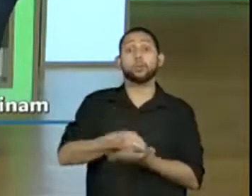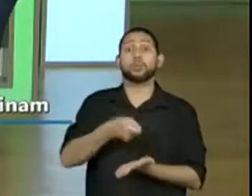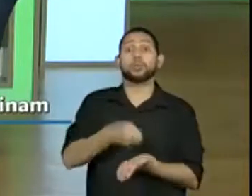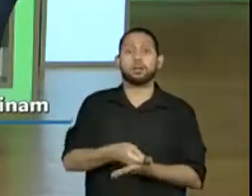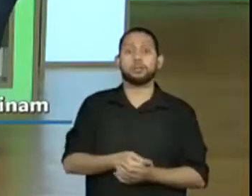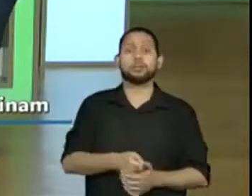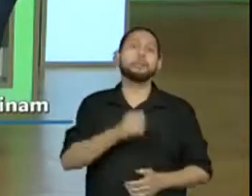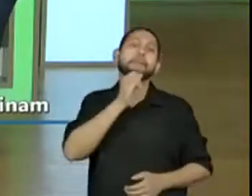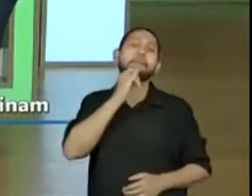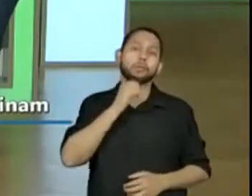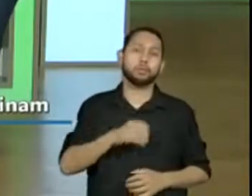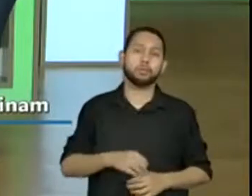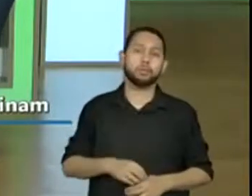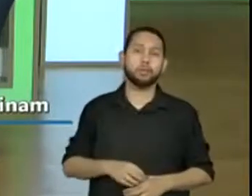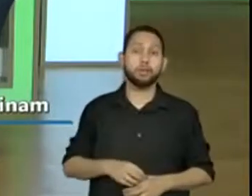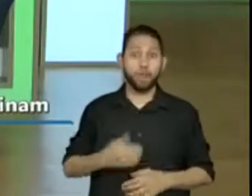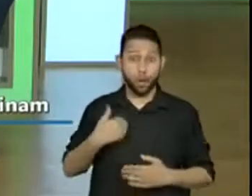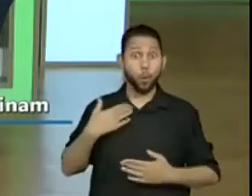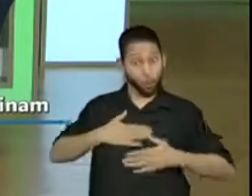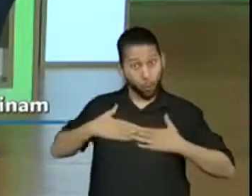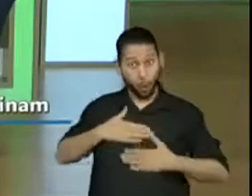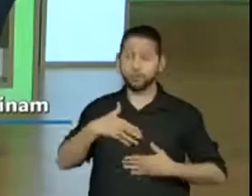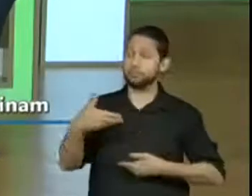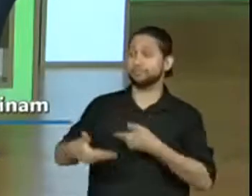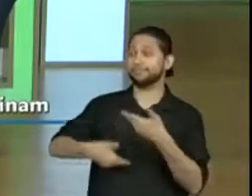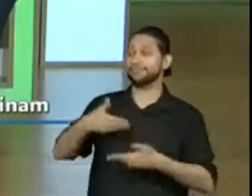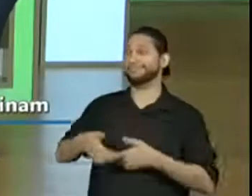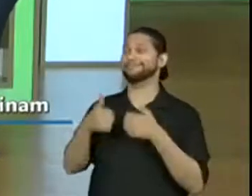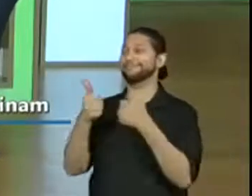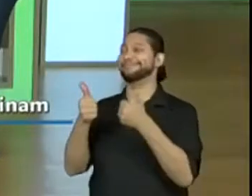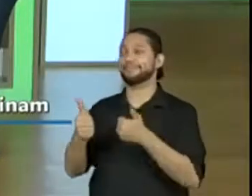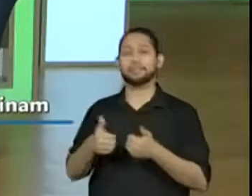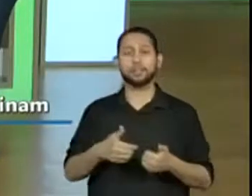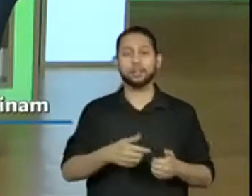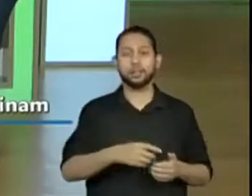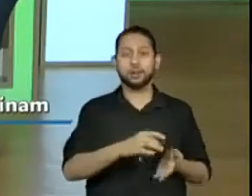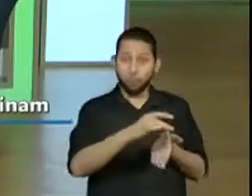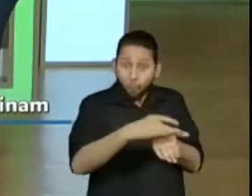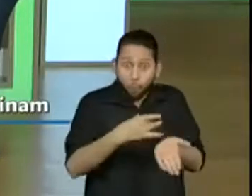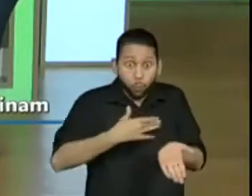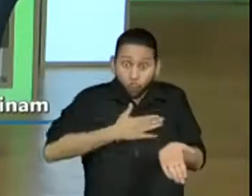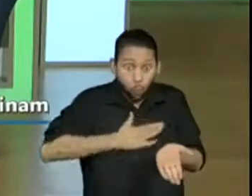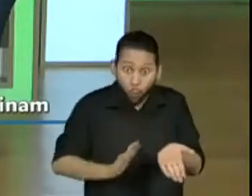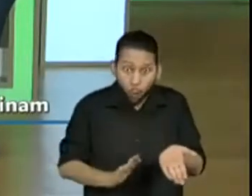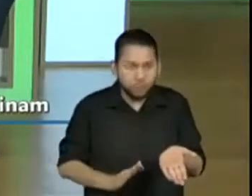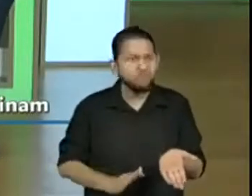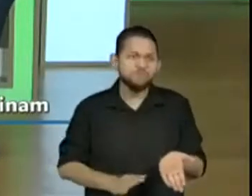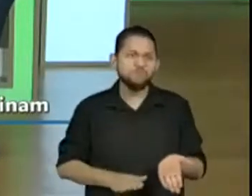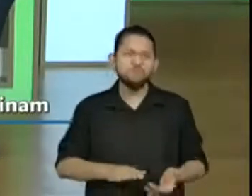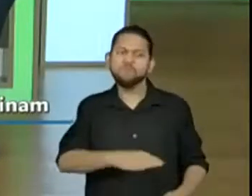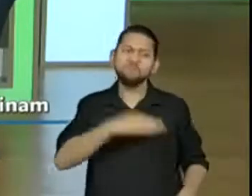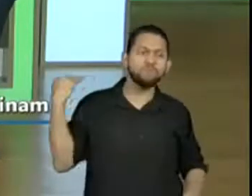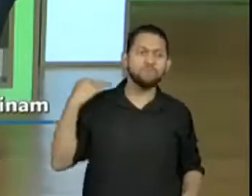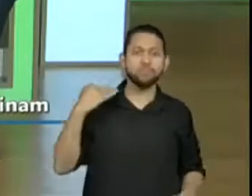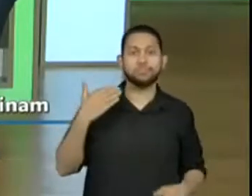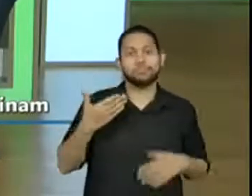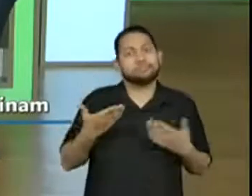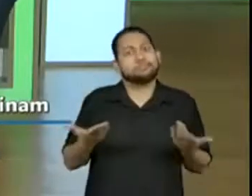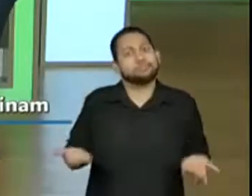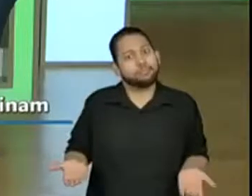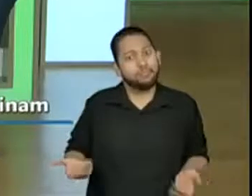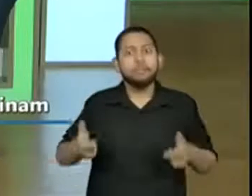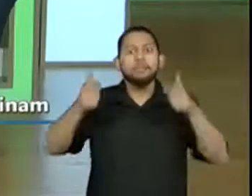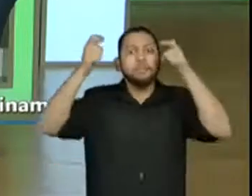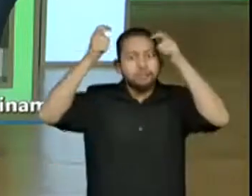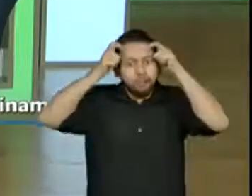não é o que ele gosta, ele manda matar. nem... E essa é mais uma sugestão aí para os alunos de atividade. Vocês colocarem aí